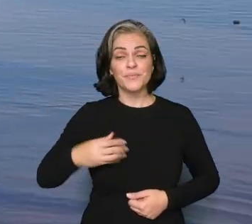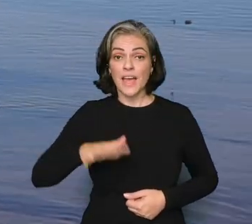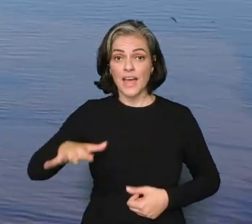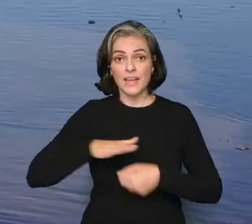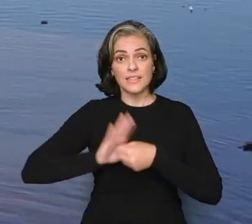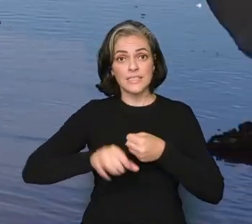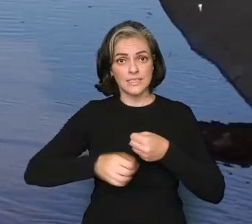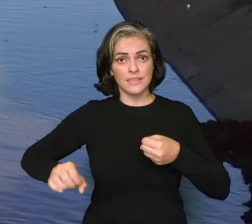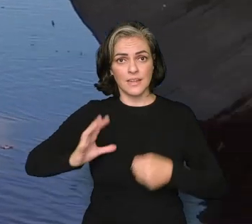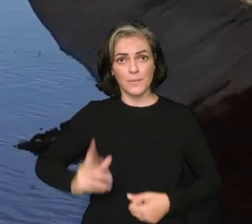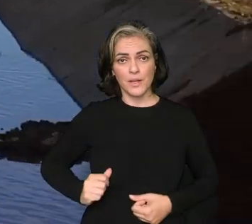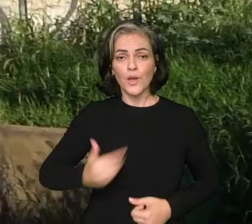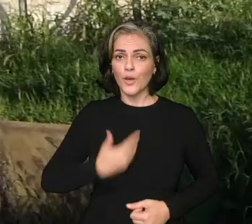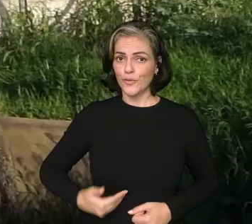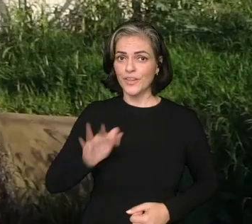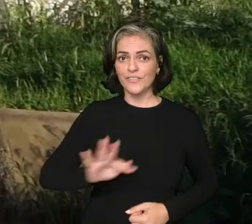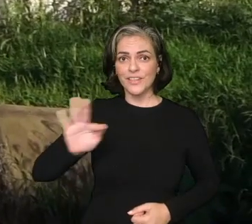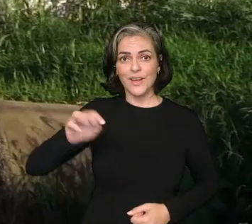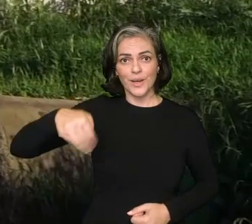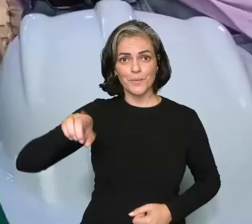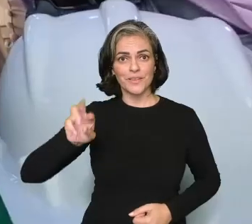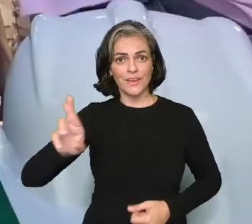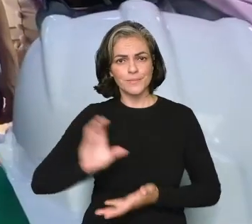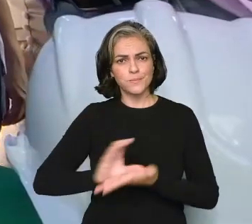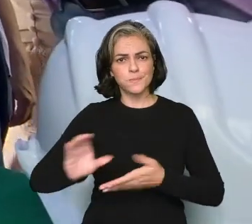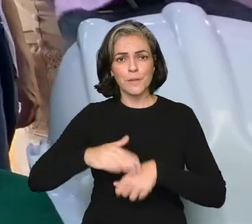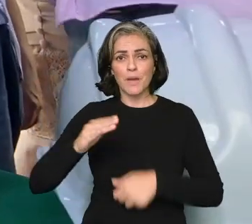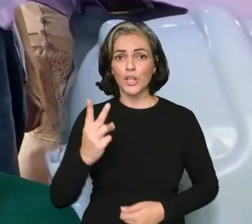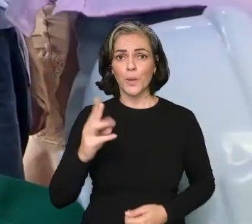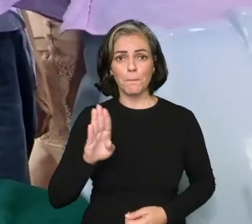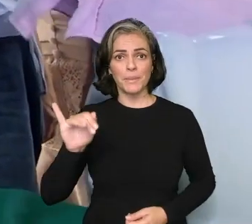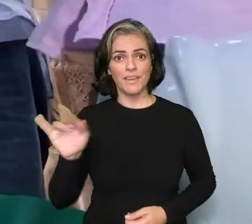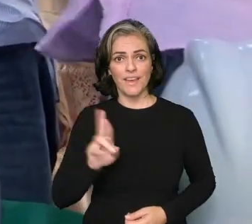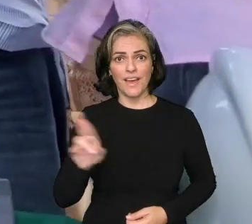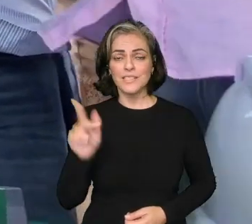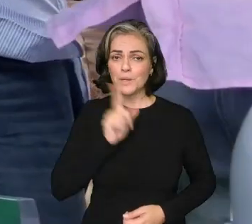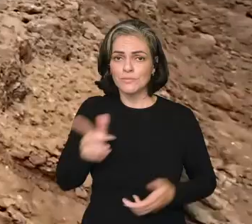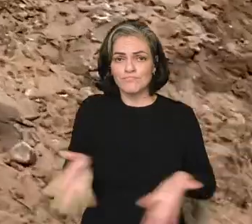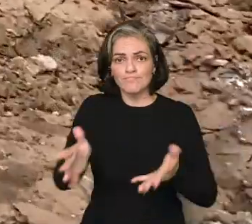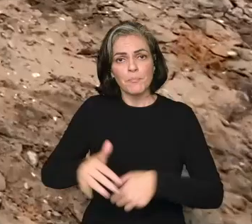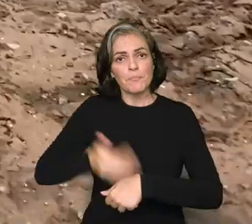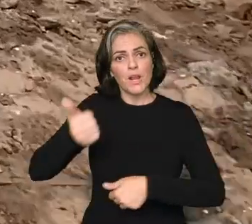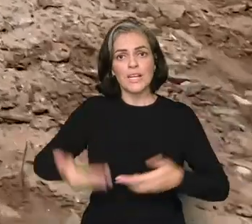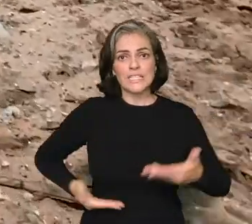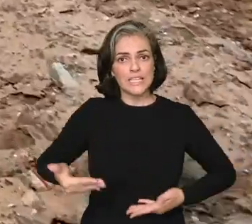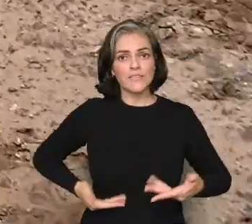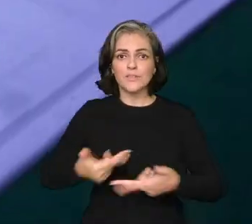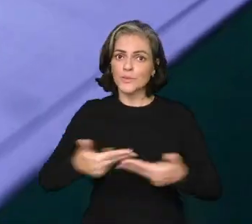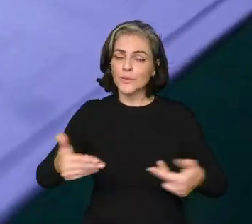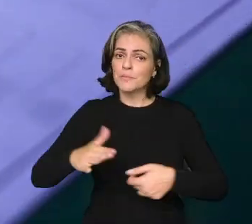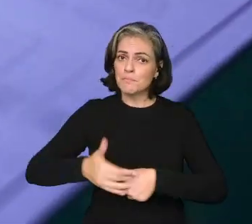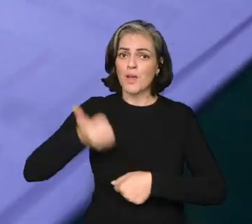saneamento básico, o governo federal, por meio do MDR, investiu mais de 2 bilhões de reais para promover melhorias em serviços